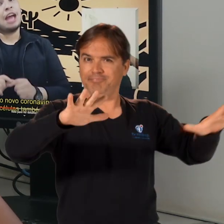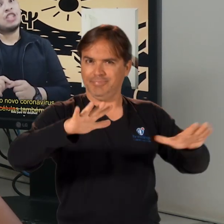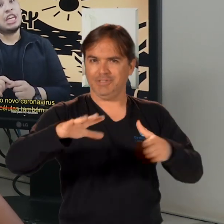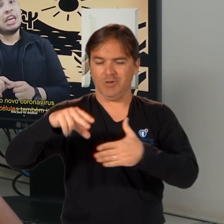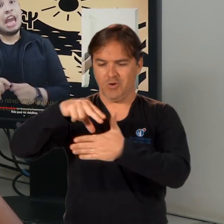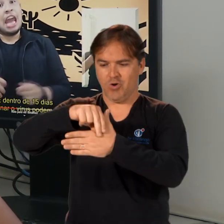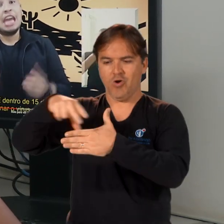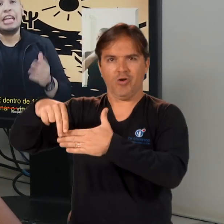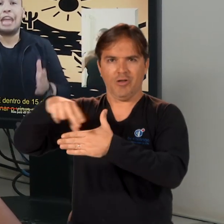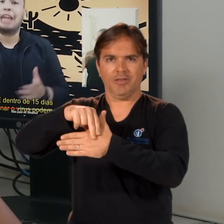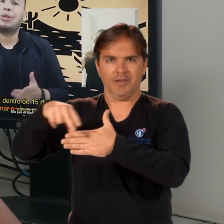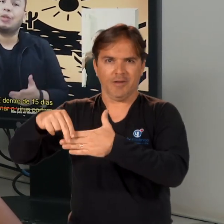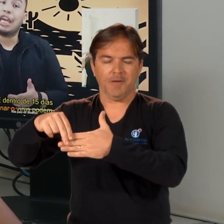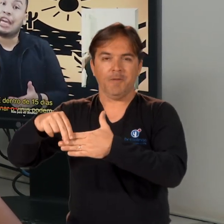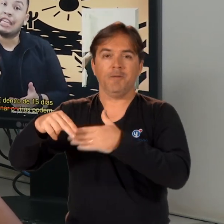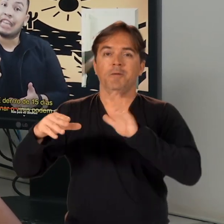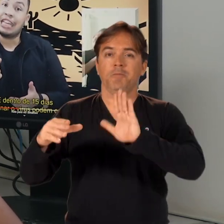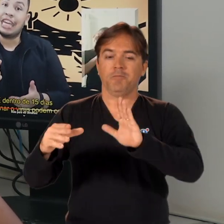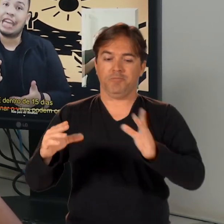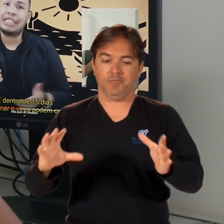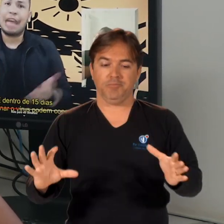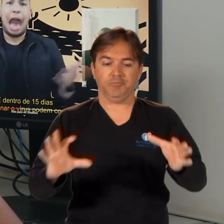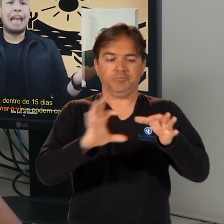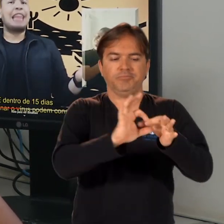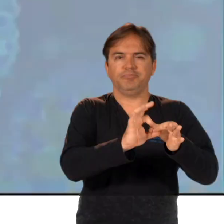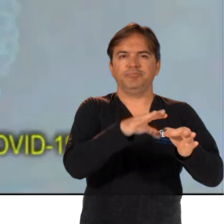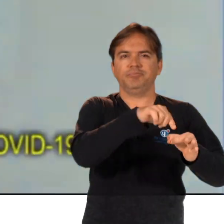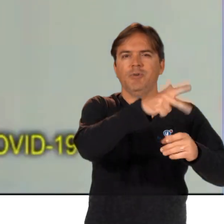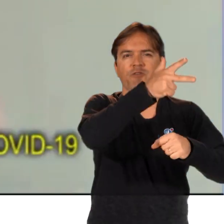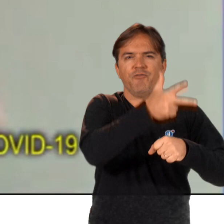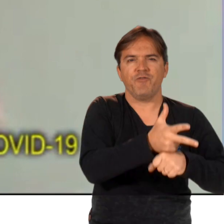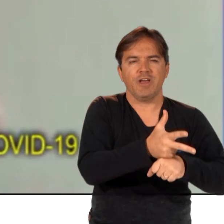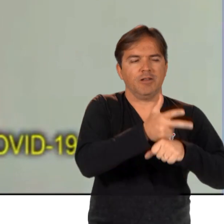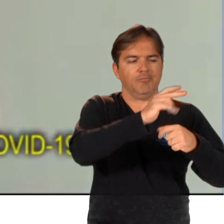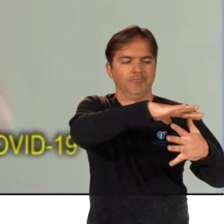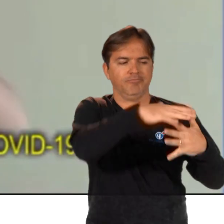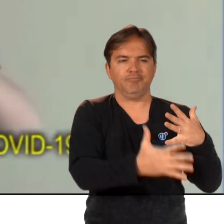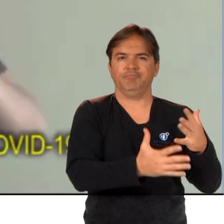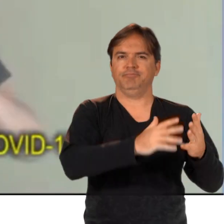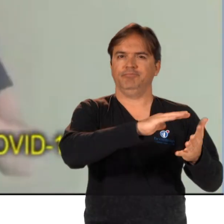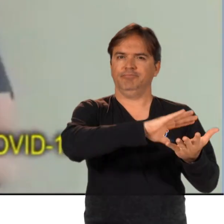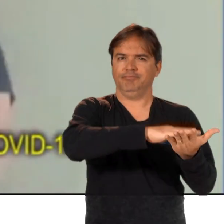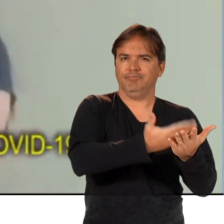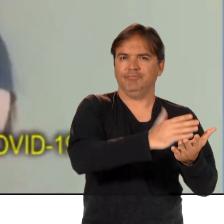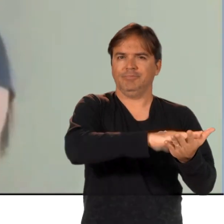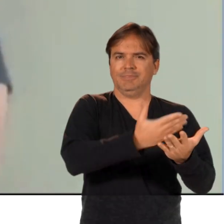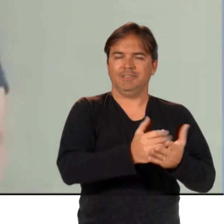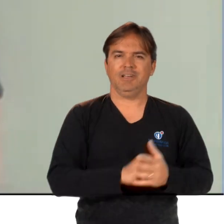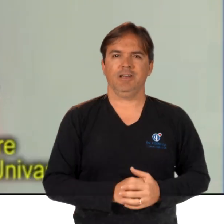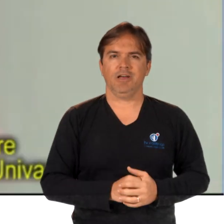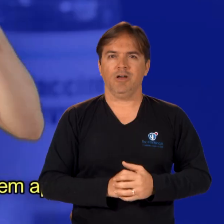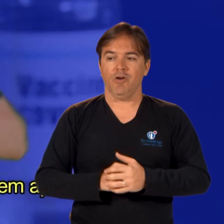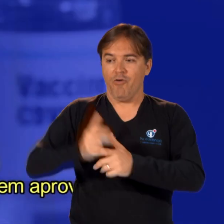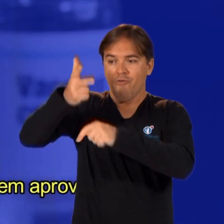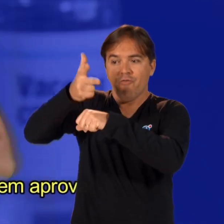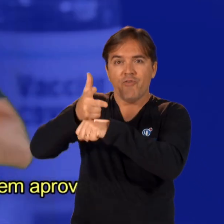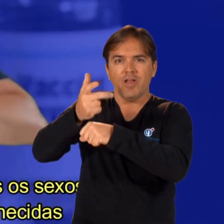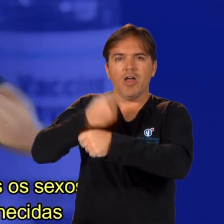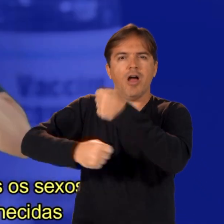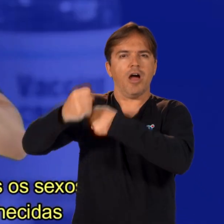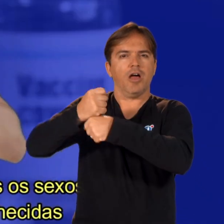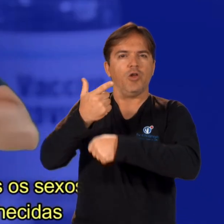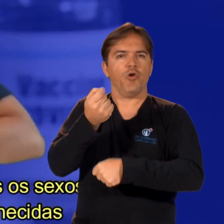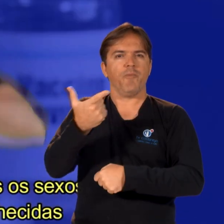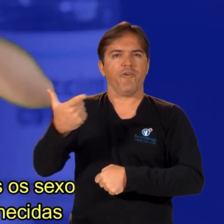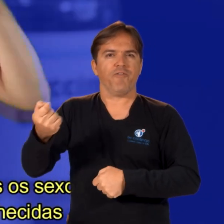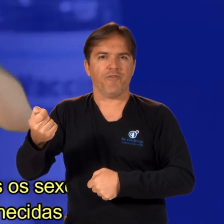falava mais próximo desse público com os vídeos em libras. Os vídeos foram produzidos em 2020 e